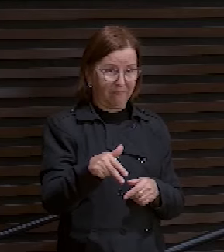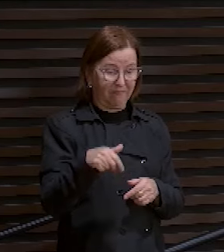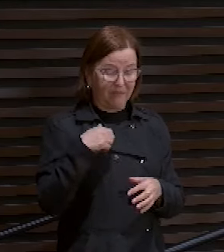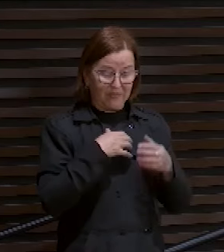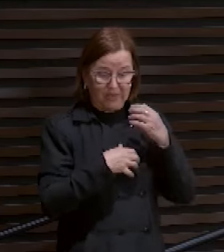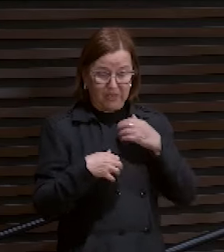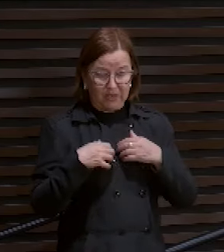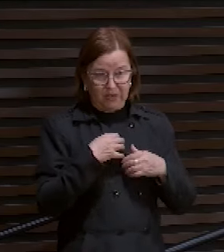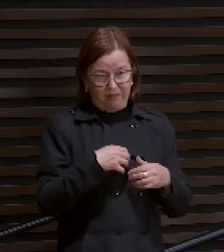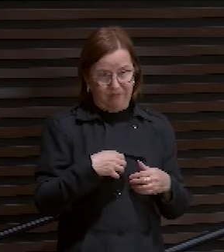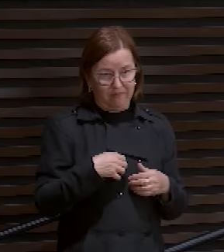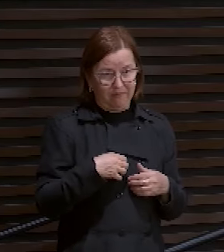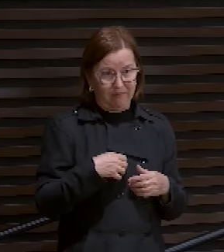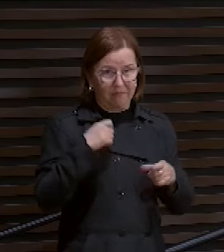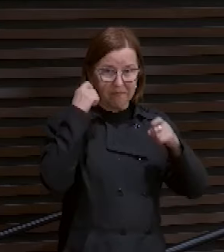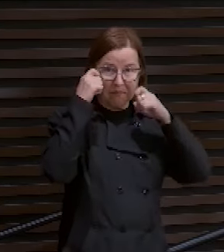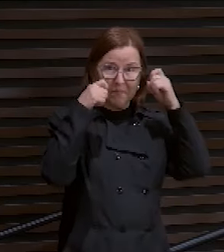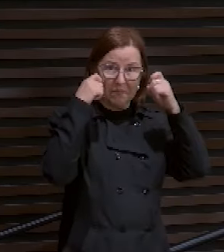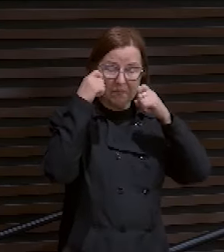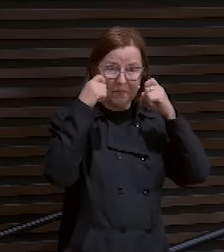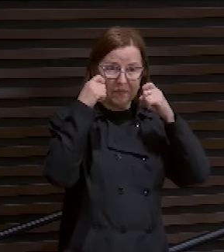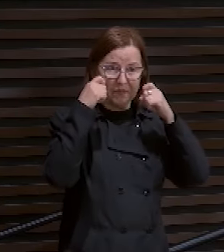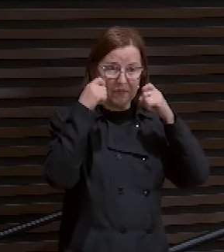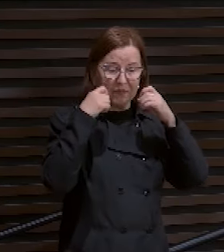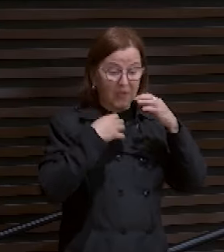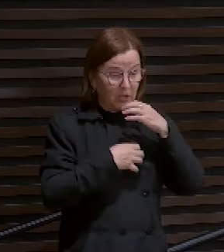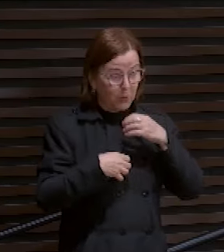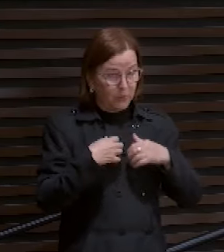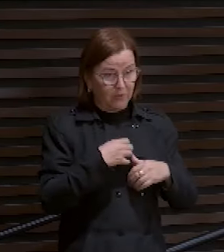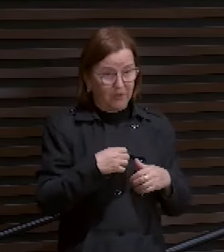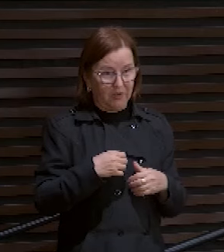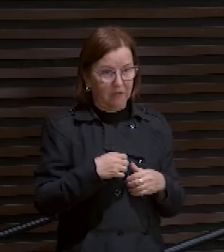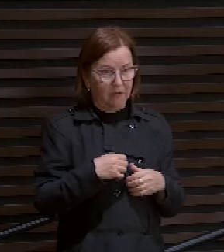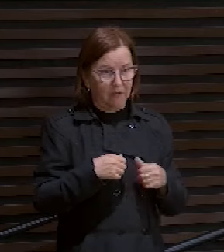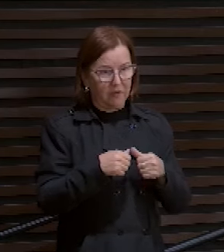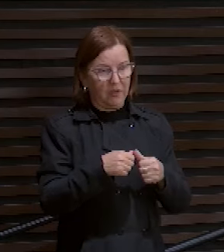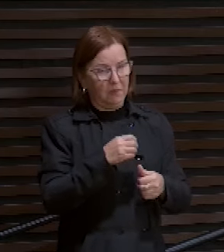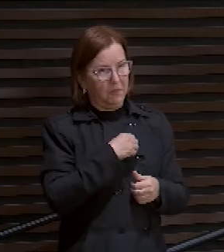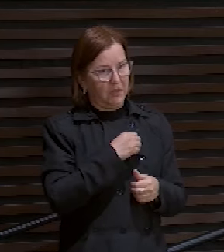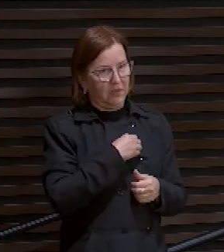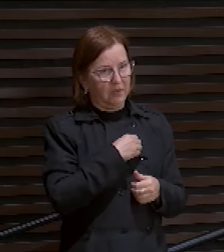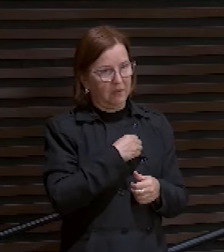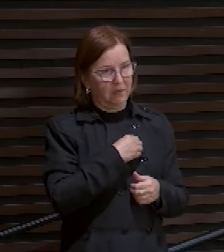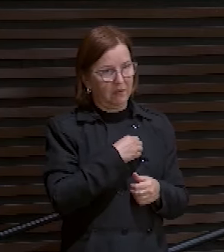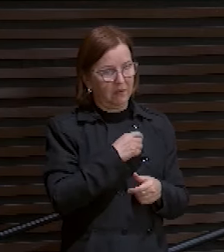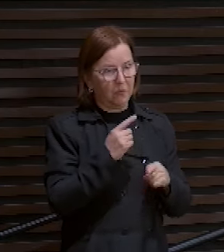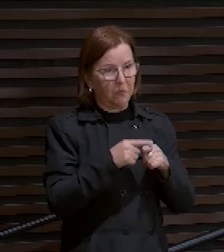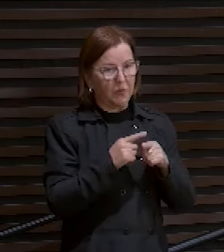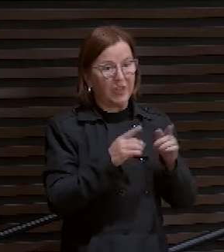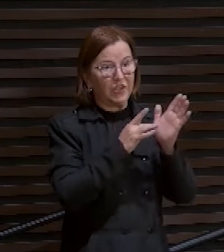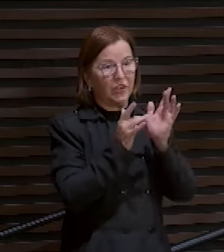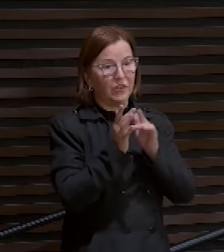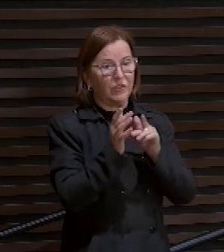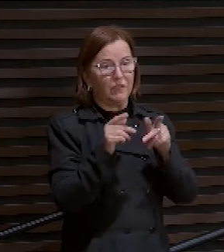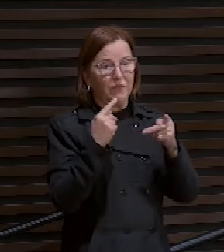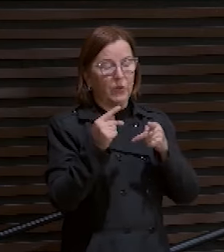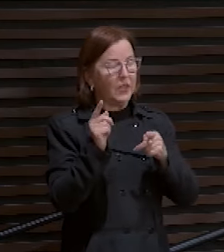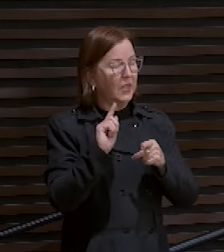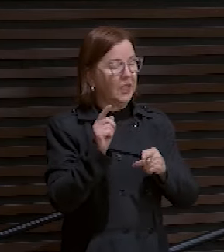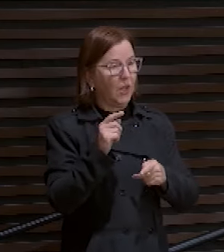Ansioso. Preocupado. Angustiado. Isso é pecado. Porque Jesus disse. Não andeis